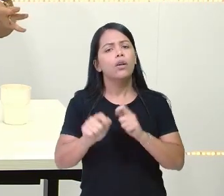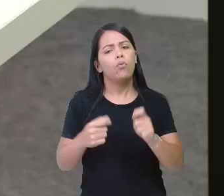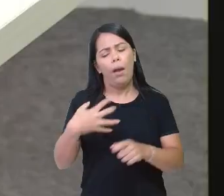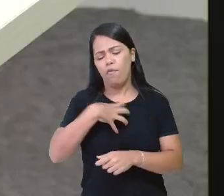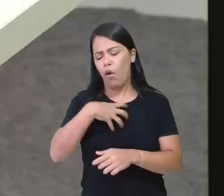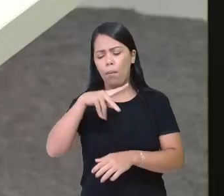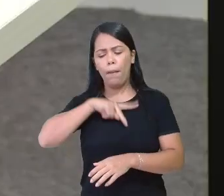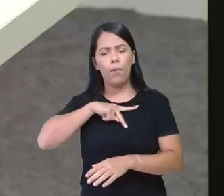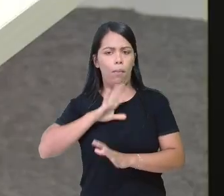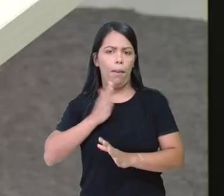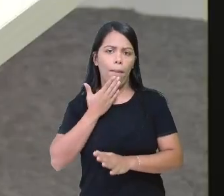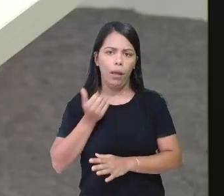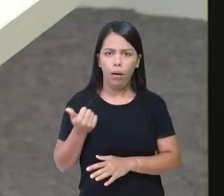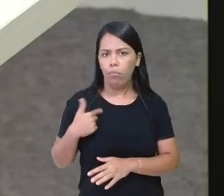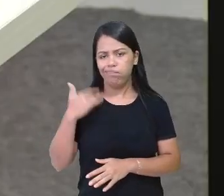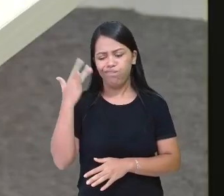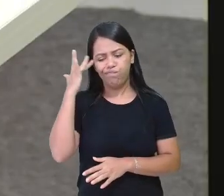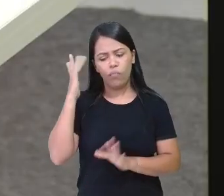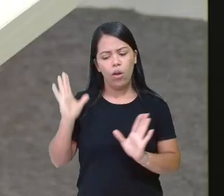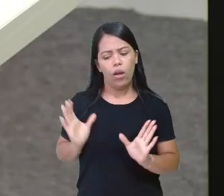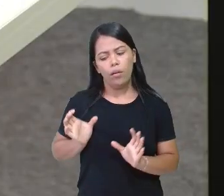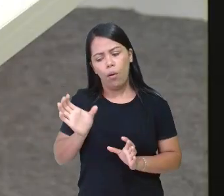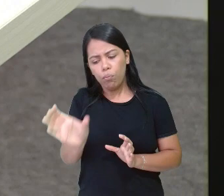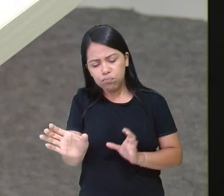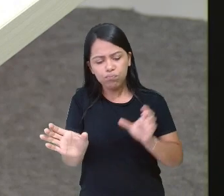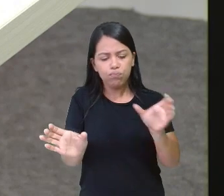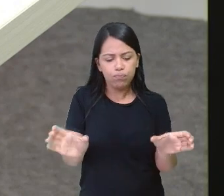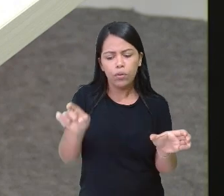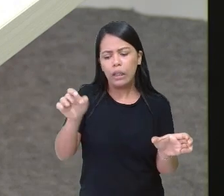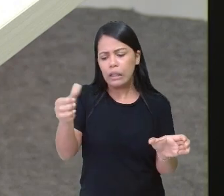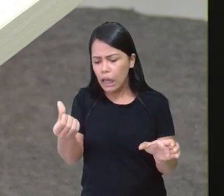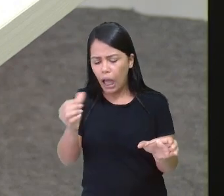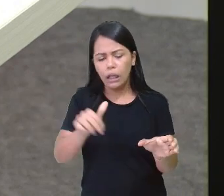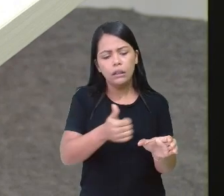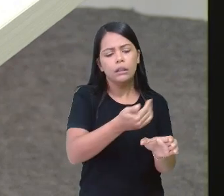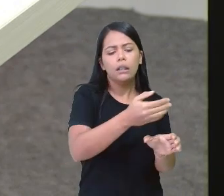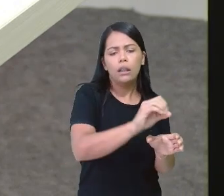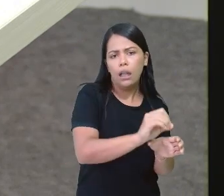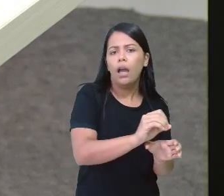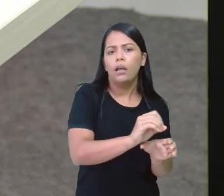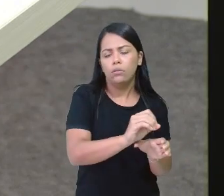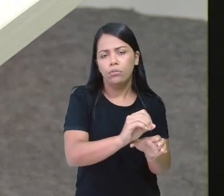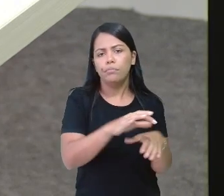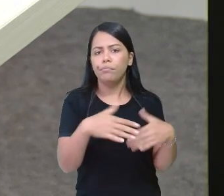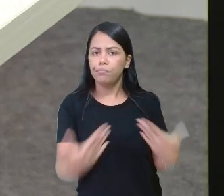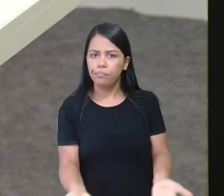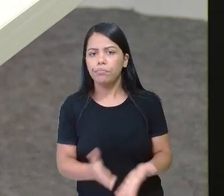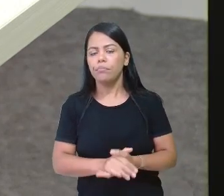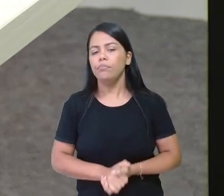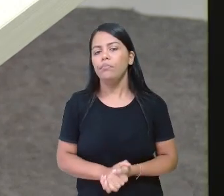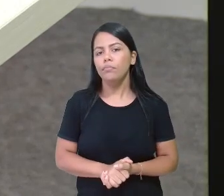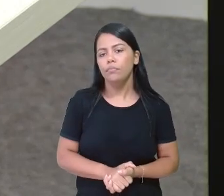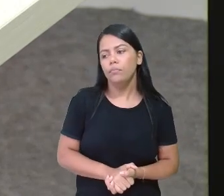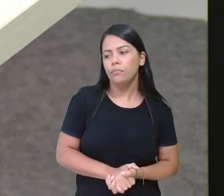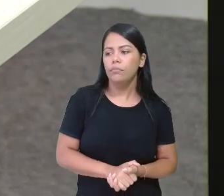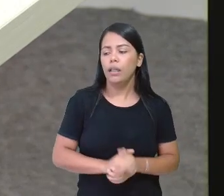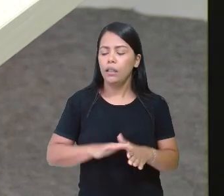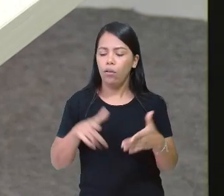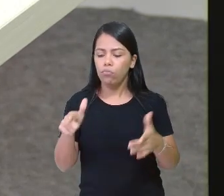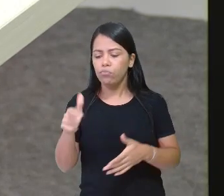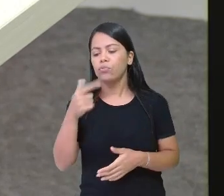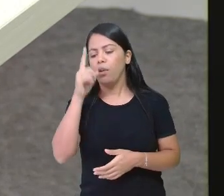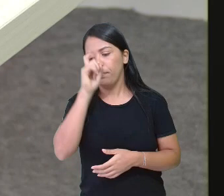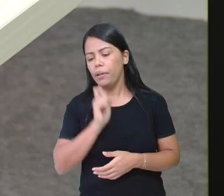achei melhor. Eu coloquei aqui, ó, esses lápis, os seis, nesse copinho amarelo e vermelho. E esse daqui,